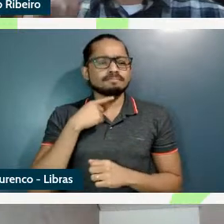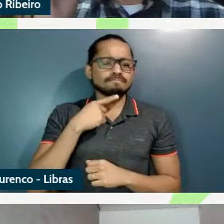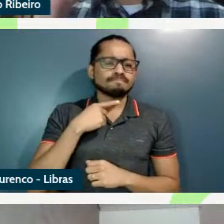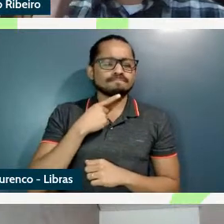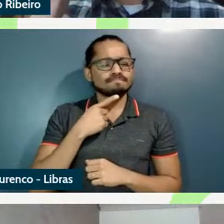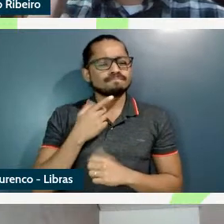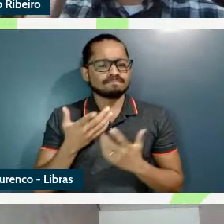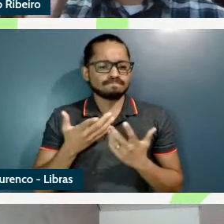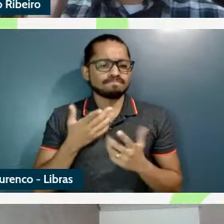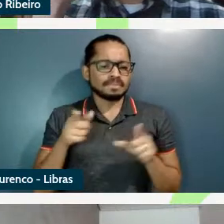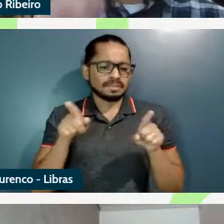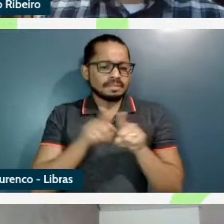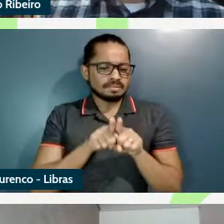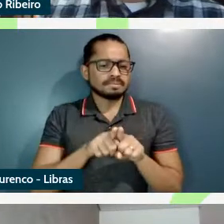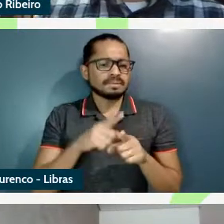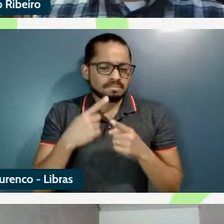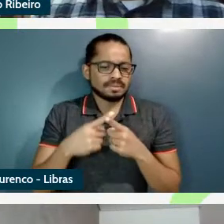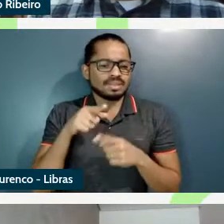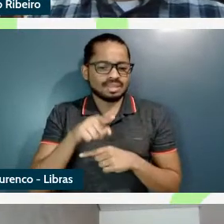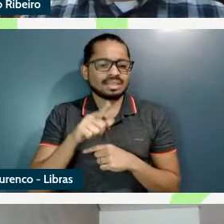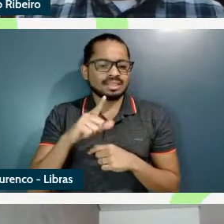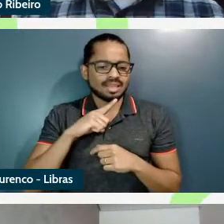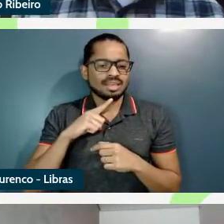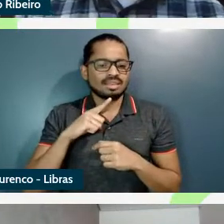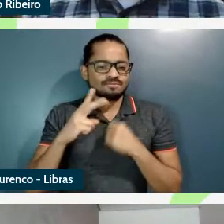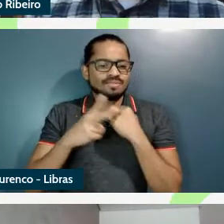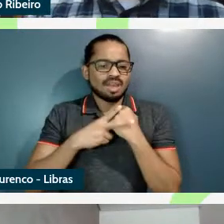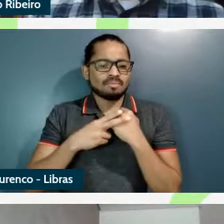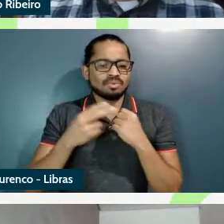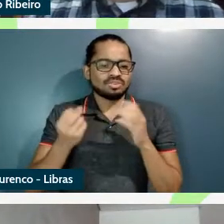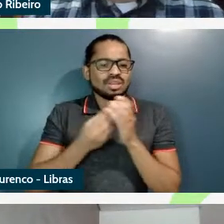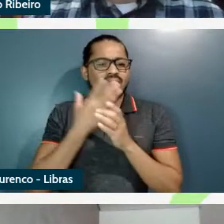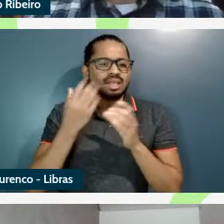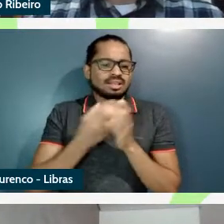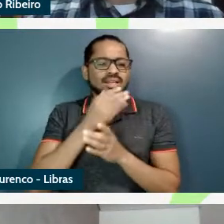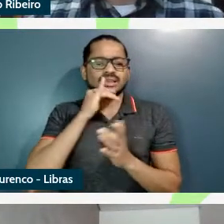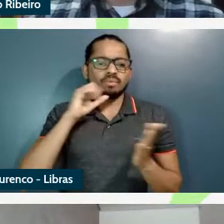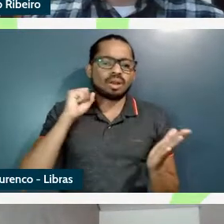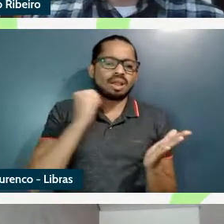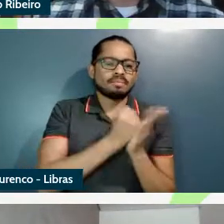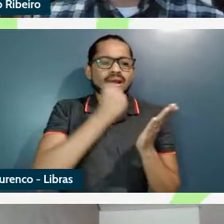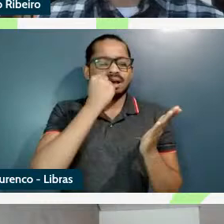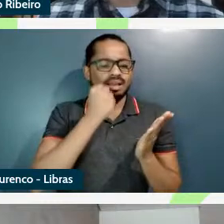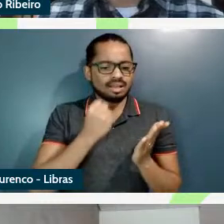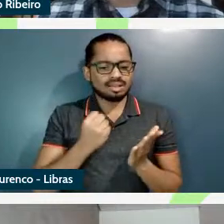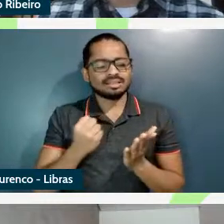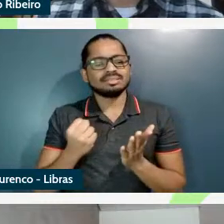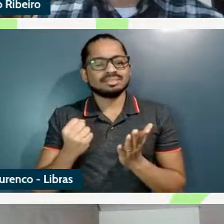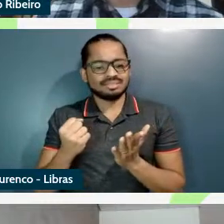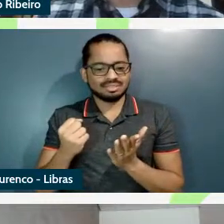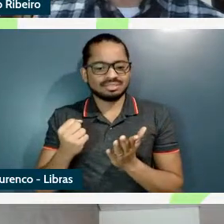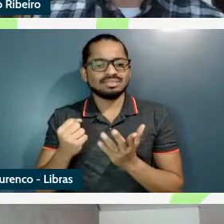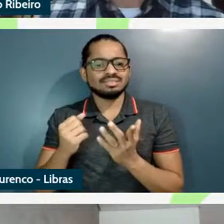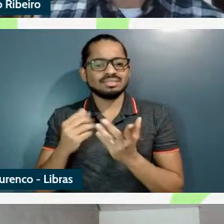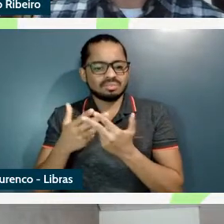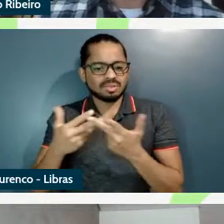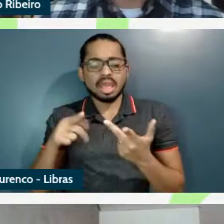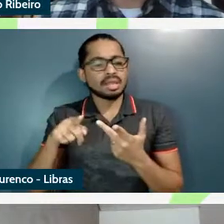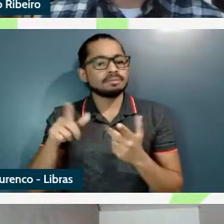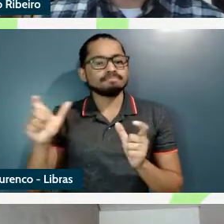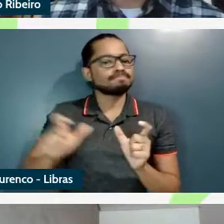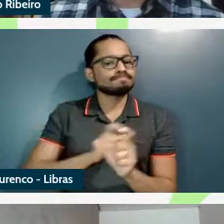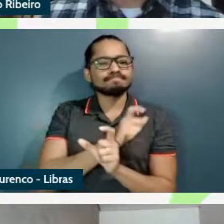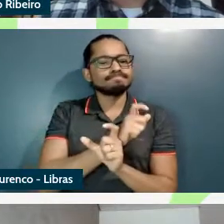porque quando a gente tem esses verbos de criação do tipo carimbar bordar eles não realizam alternâncias exatamente